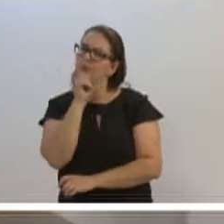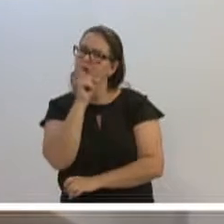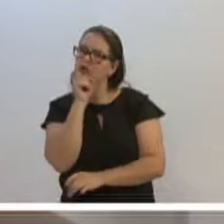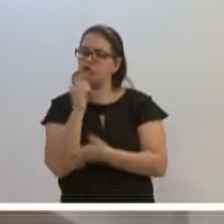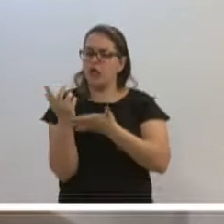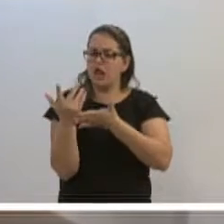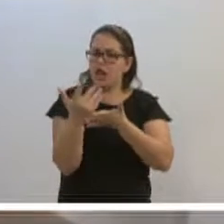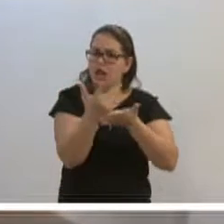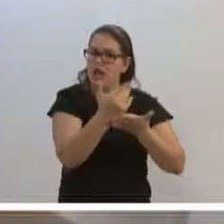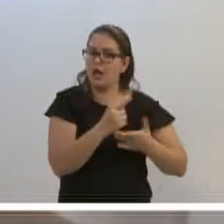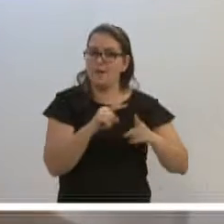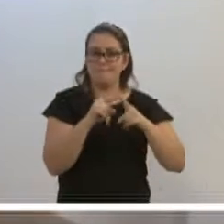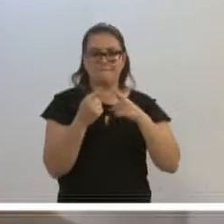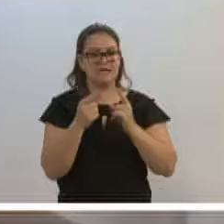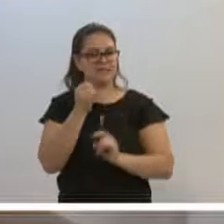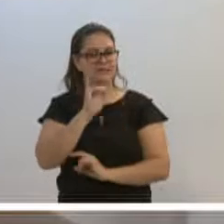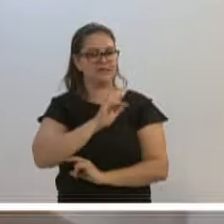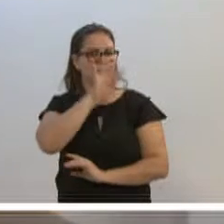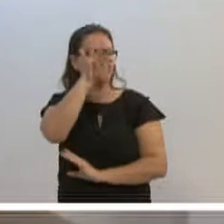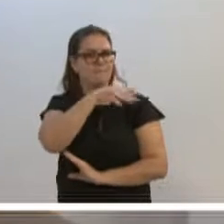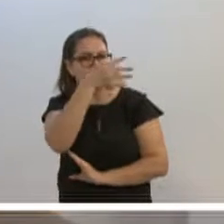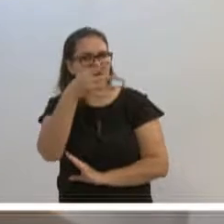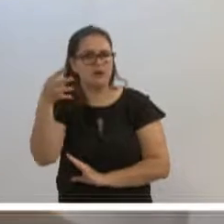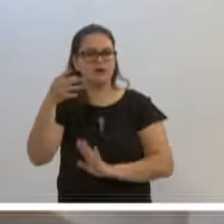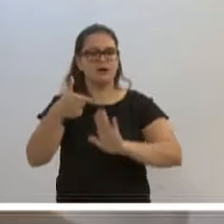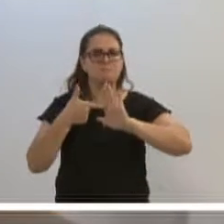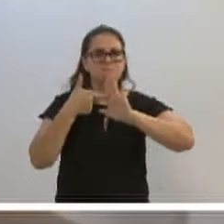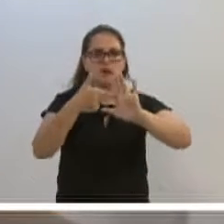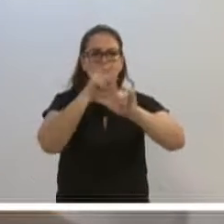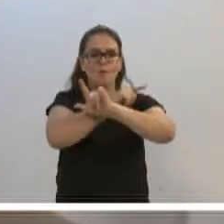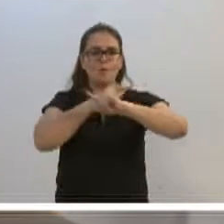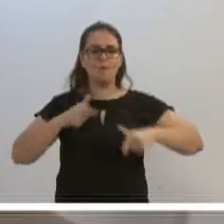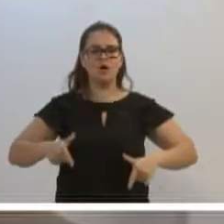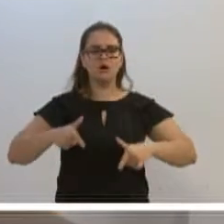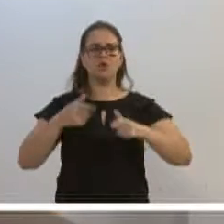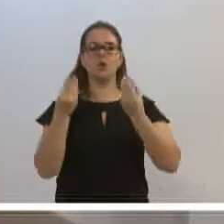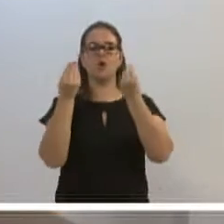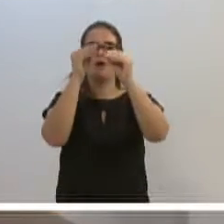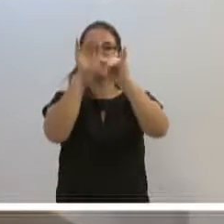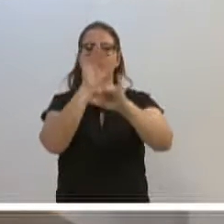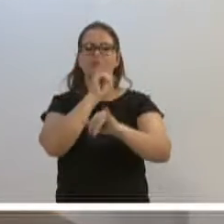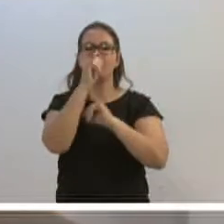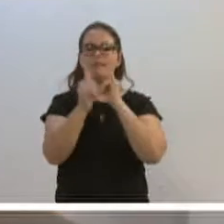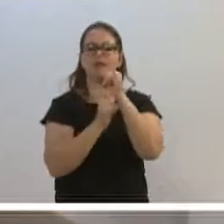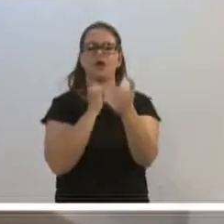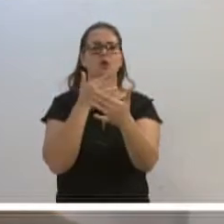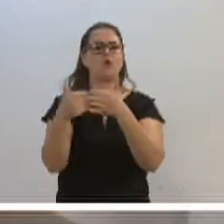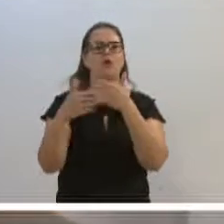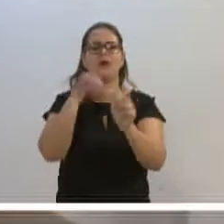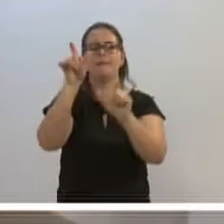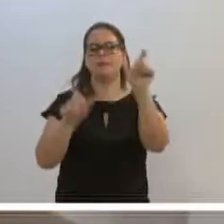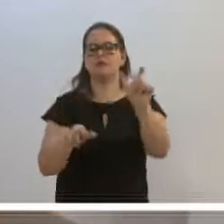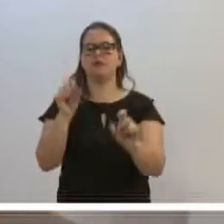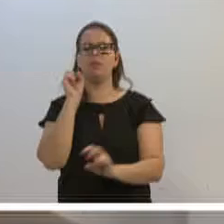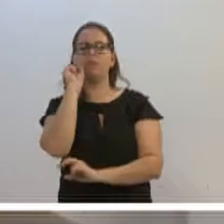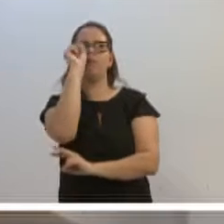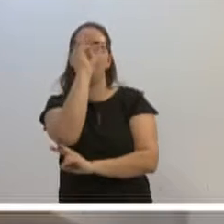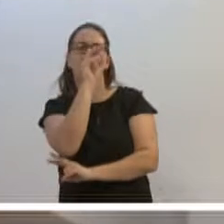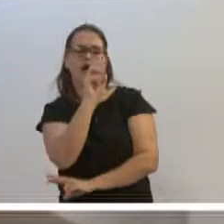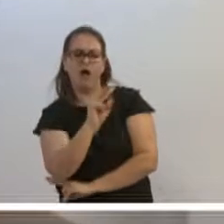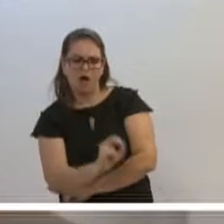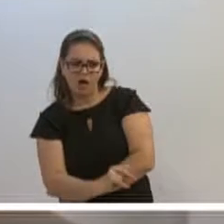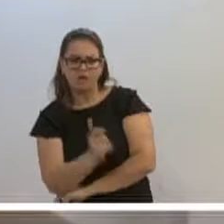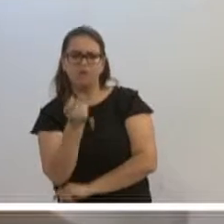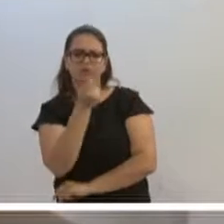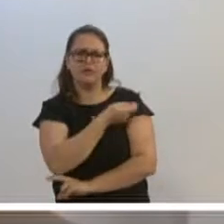dados. Mas aí, quando se tem uma planilha explícita, colocada na internet, onde qualquer cidadão pode olhar, onde qualquer